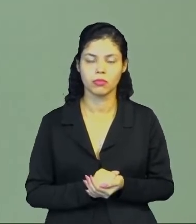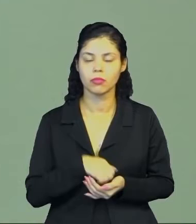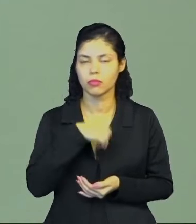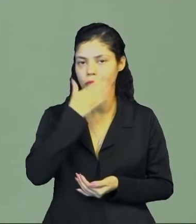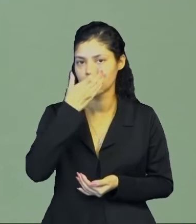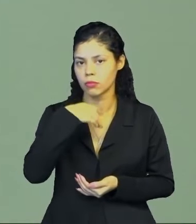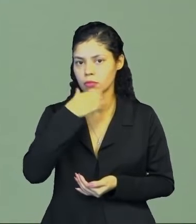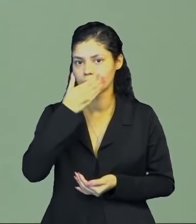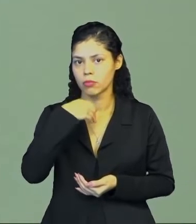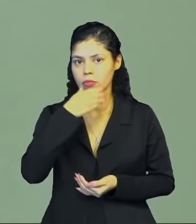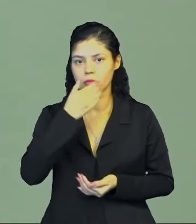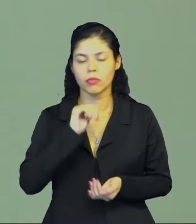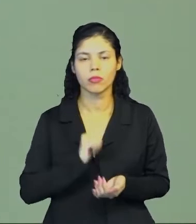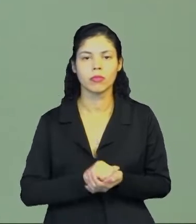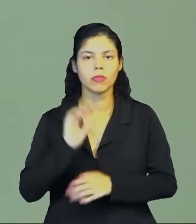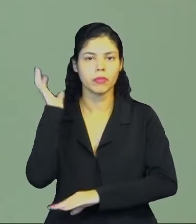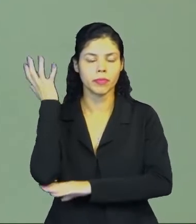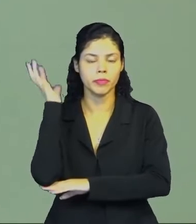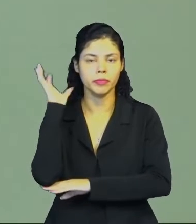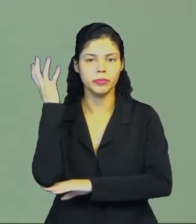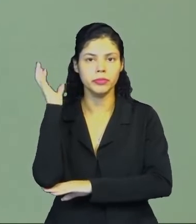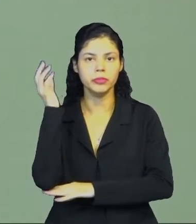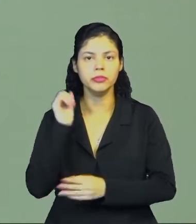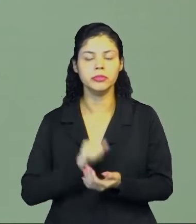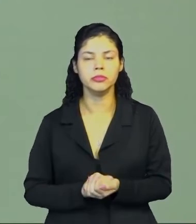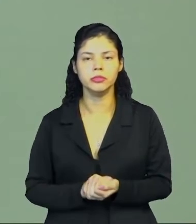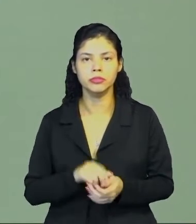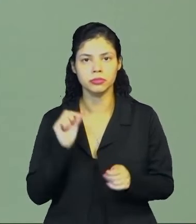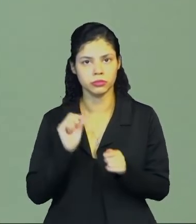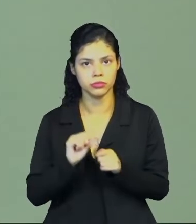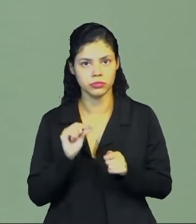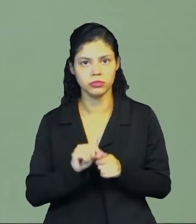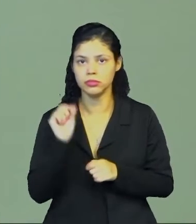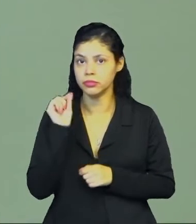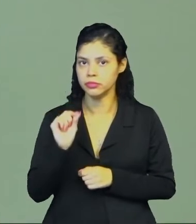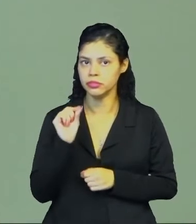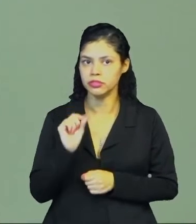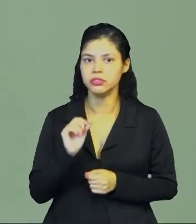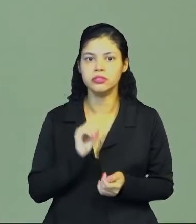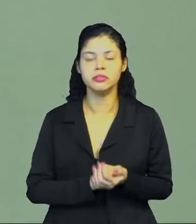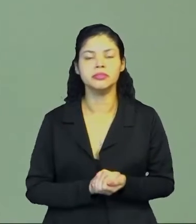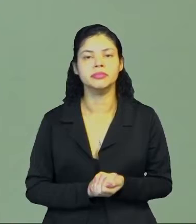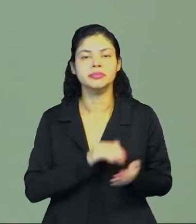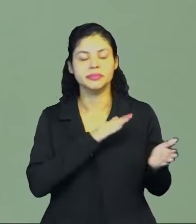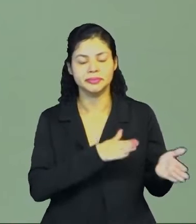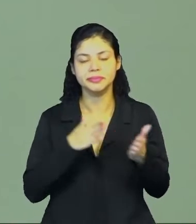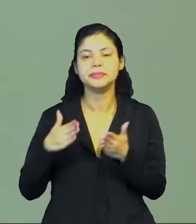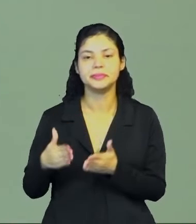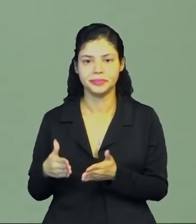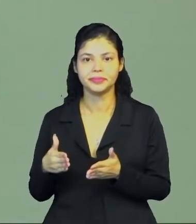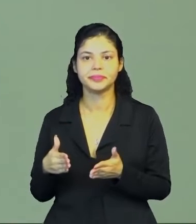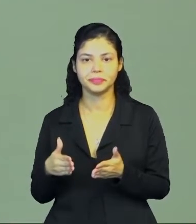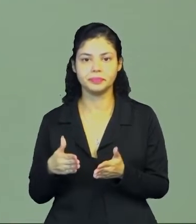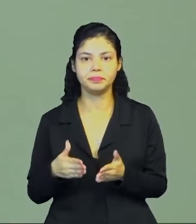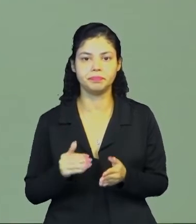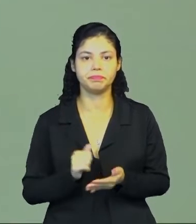Frutos, frutas de árvores e fazem com que isso faça parte da vivência e